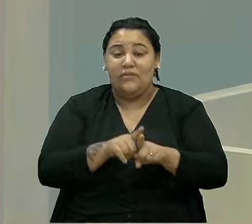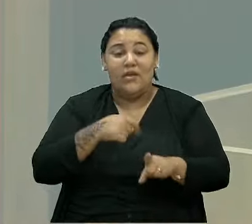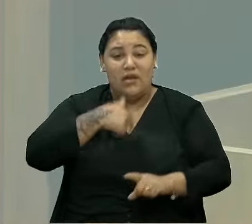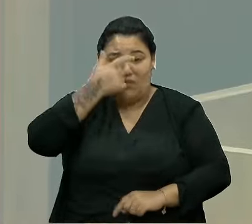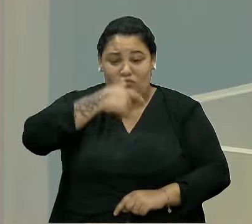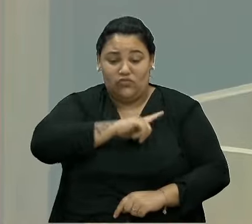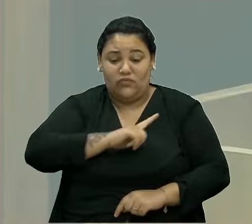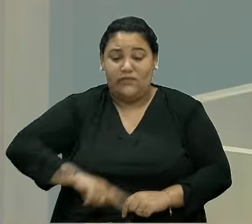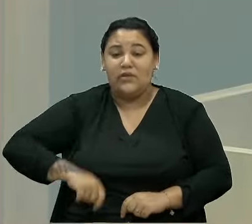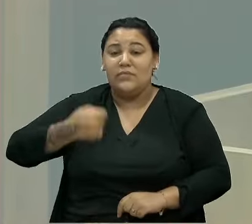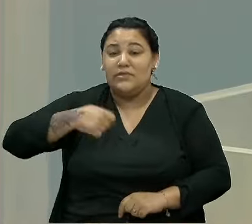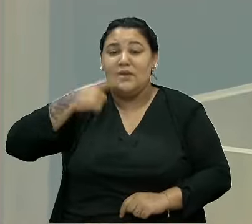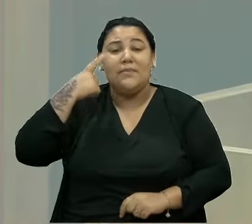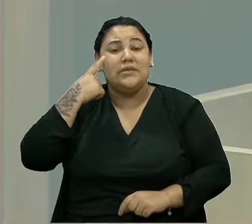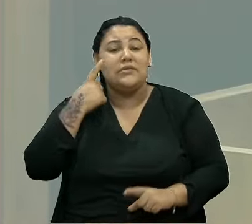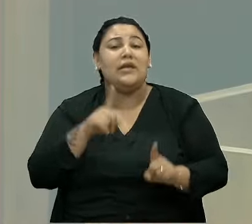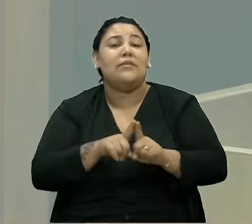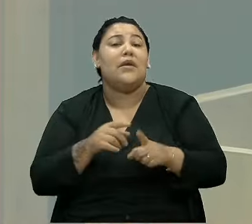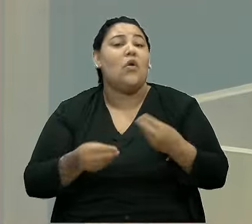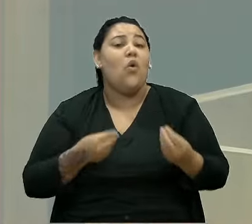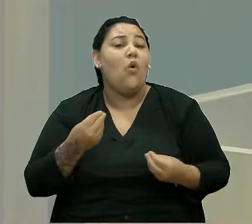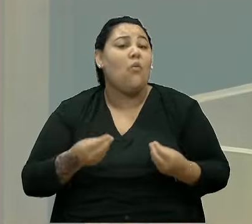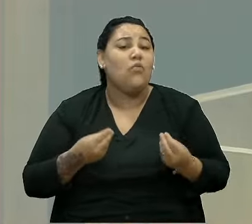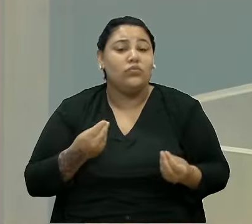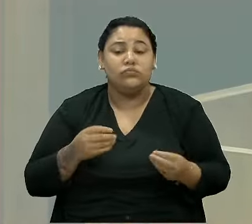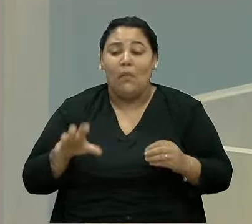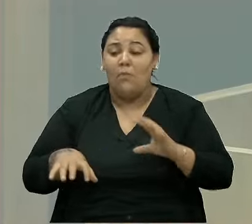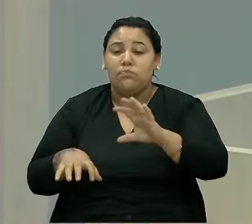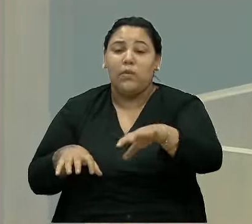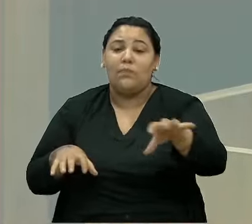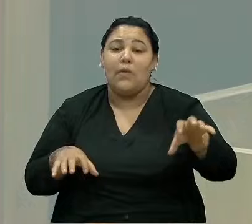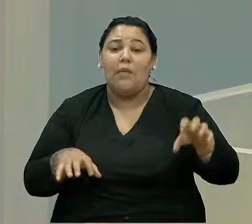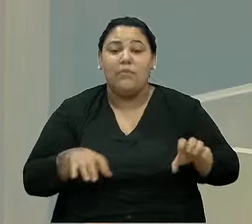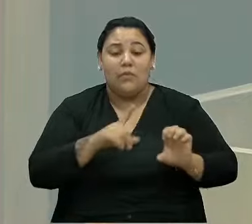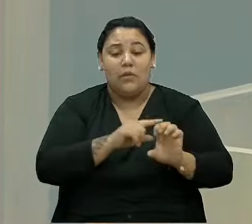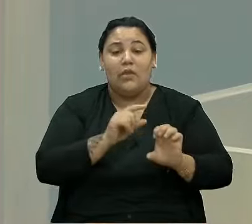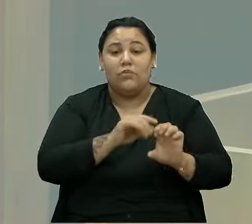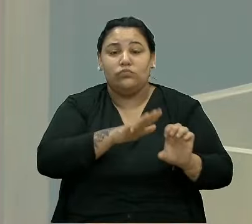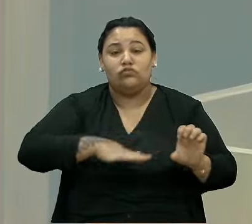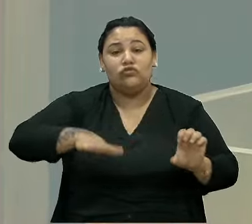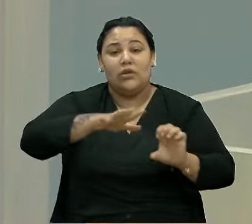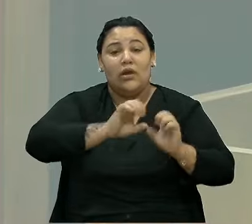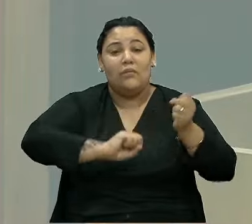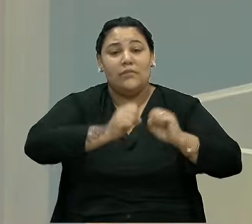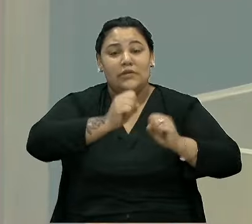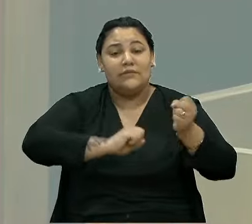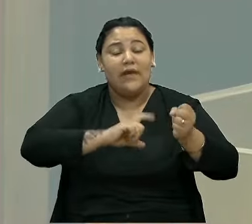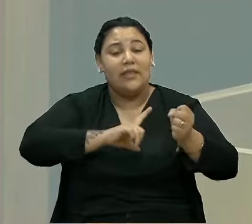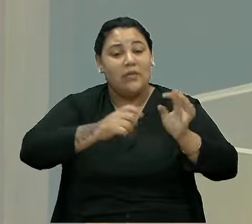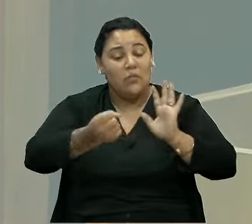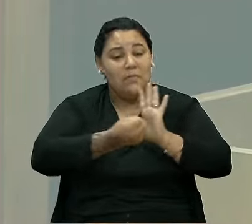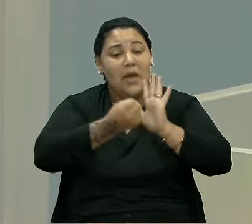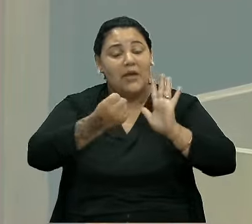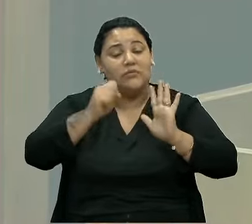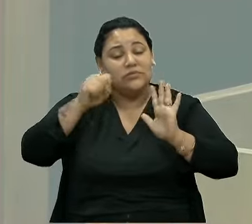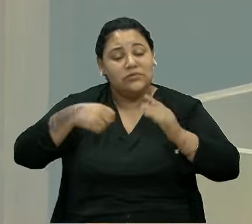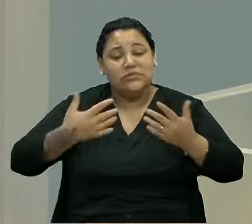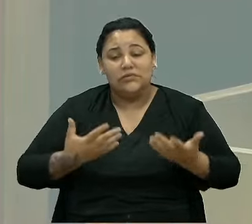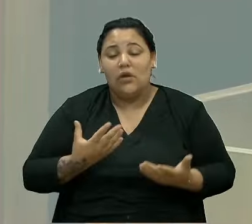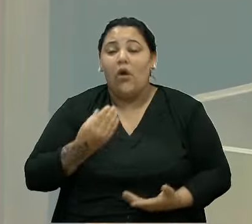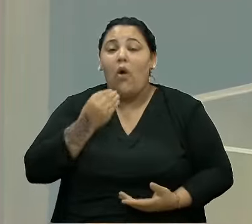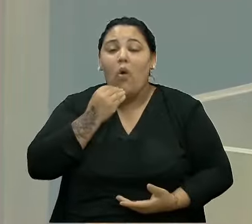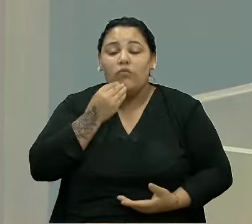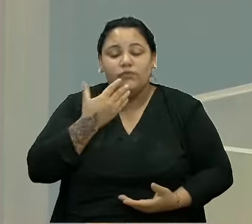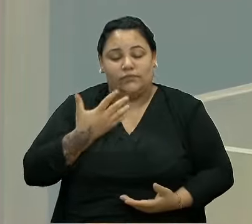pensar em como o setor empresarial será impactado e deverá